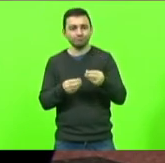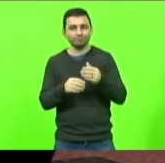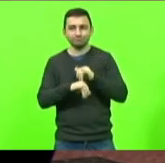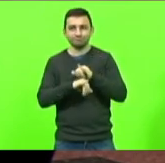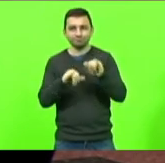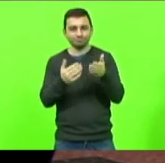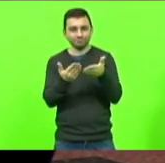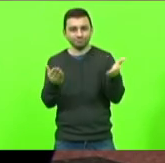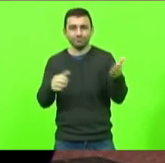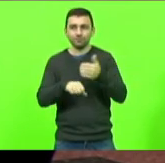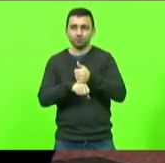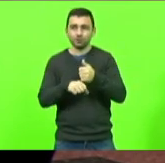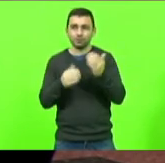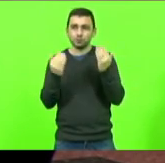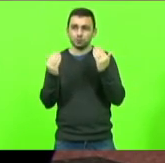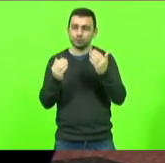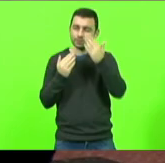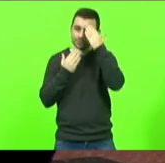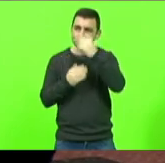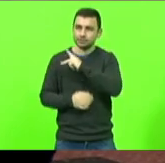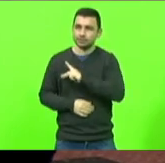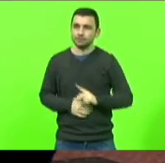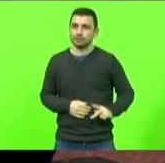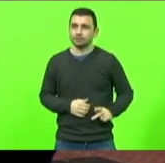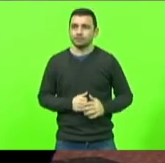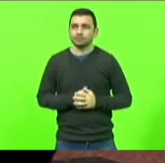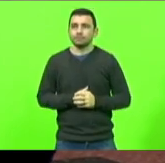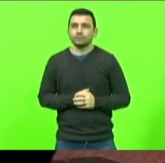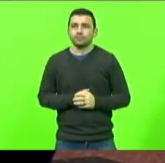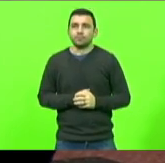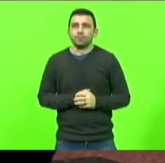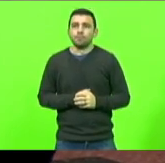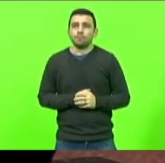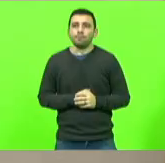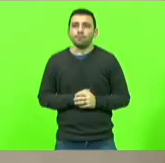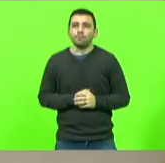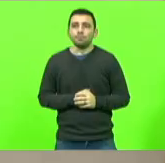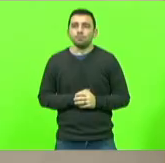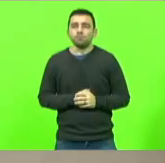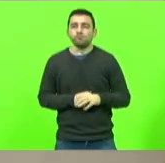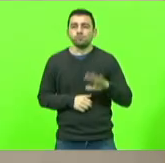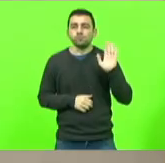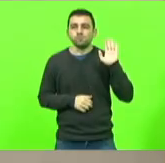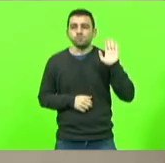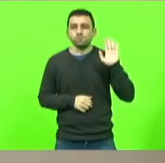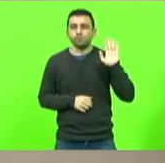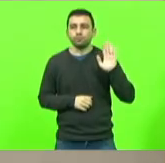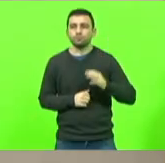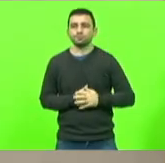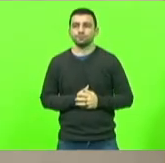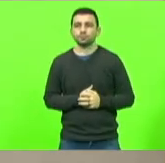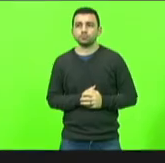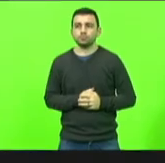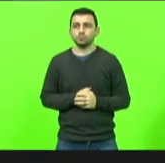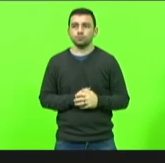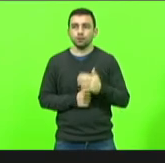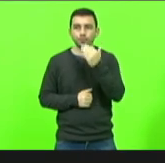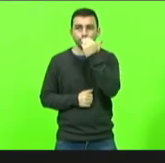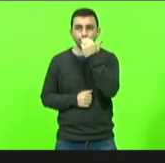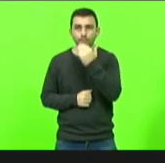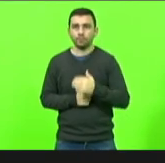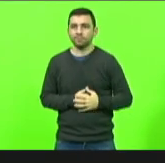psicologia muito obrigado senhor presidente obrigado senhor presidente com a palavra o deputado Moacir Sopel